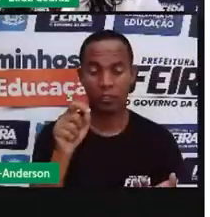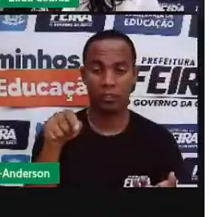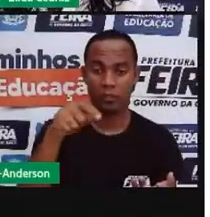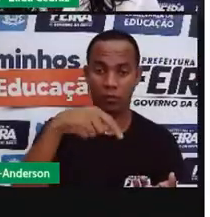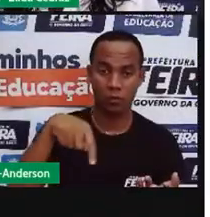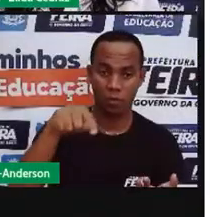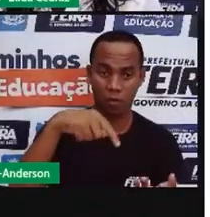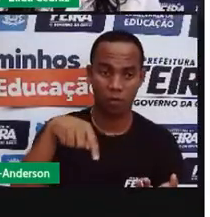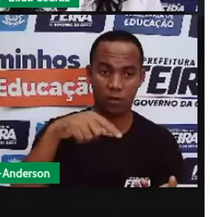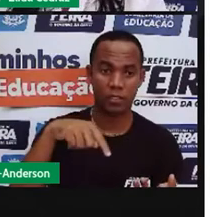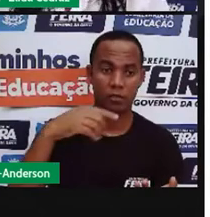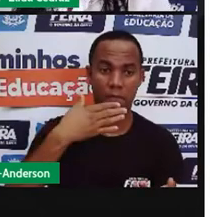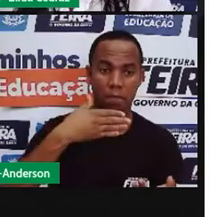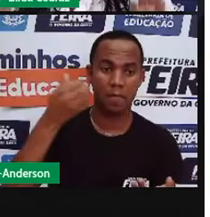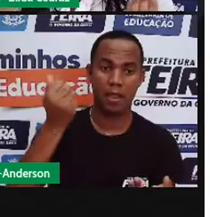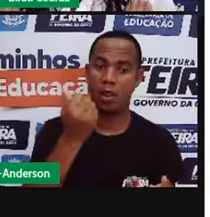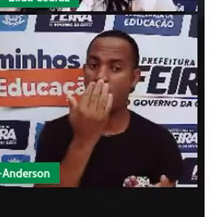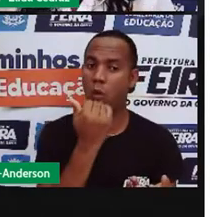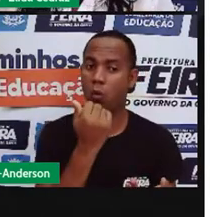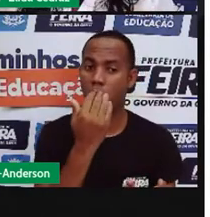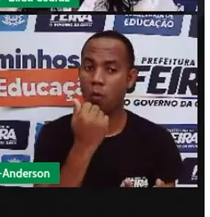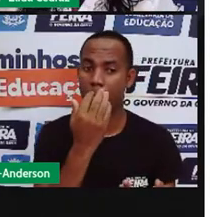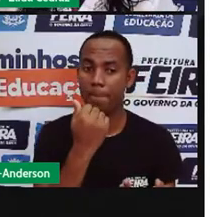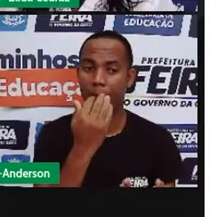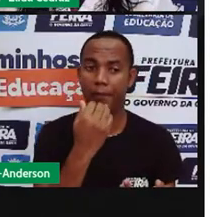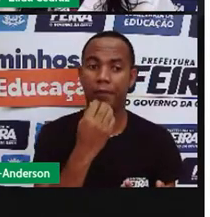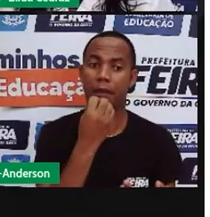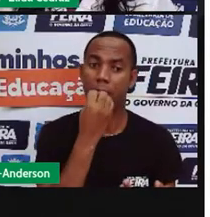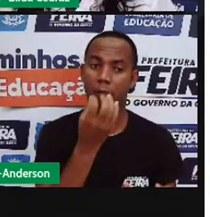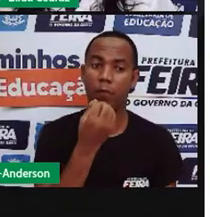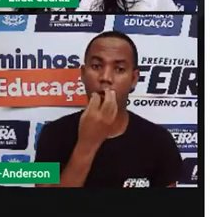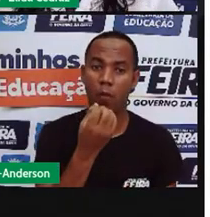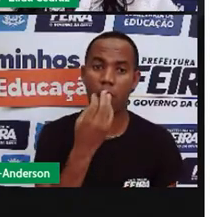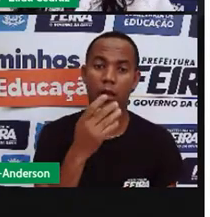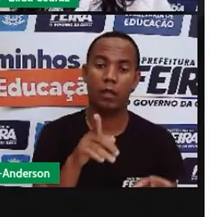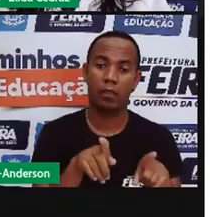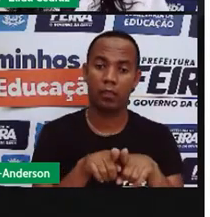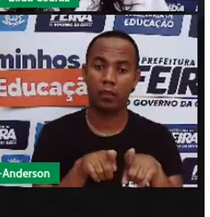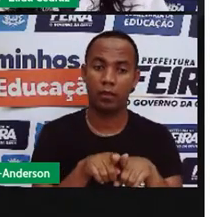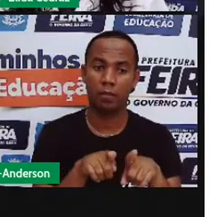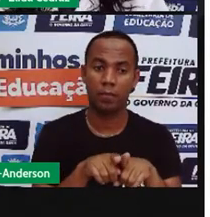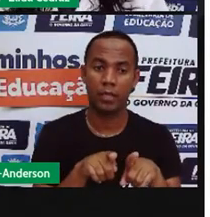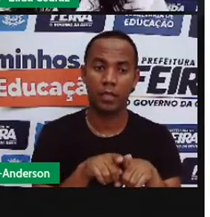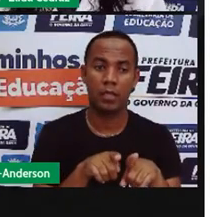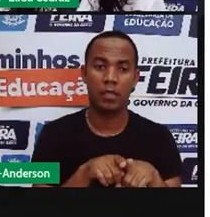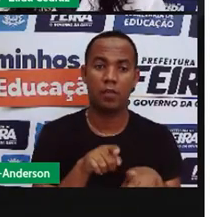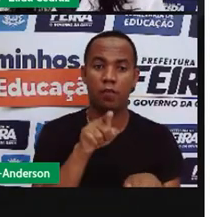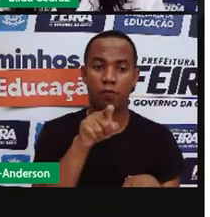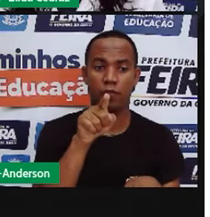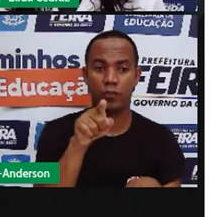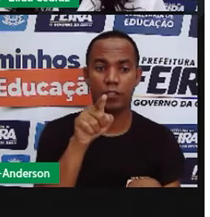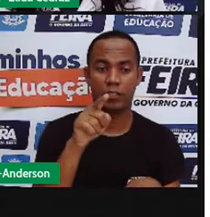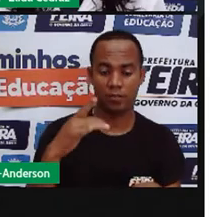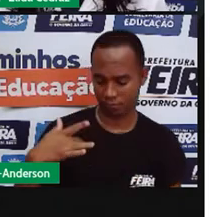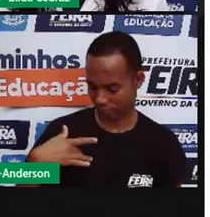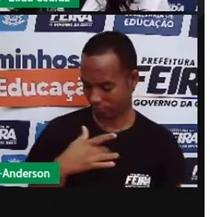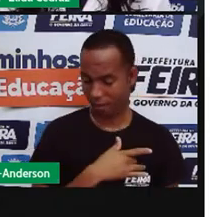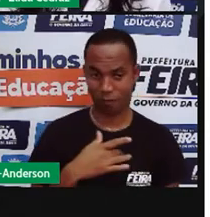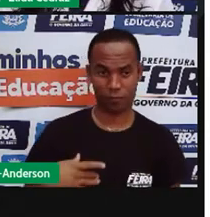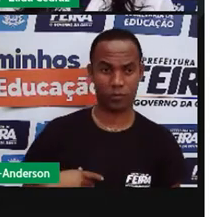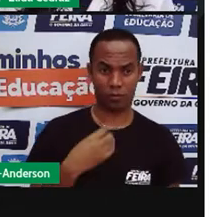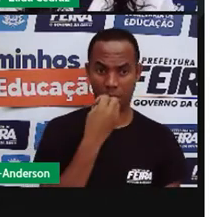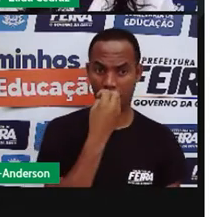alimentar melhor, ficar mais forte, com o sistema imunológico fortalecido,